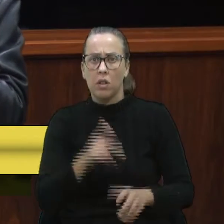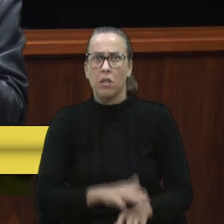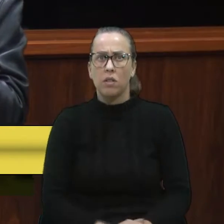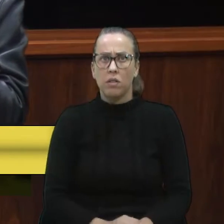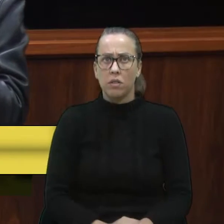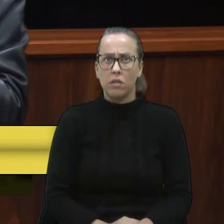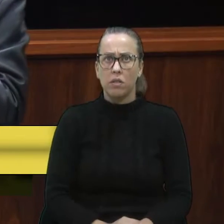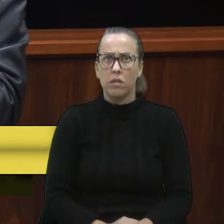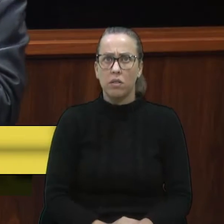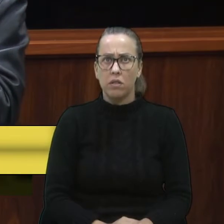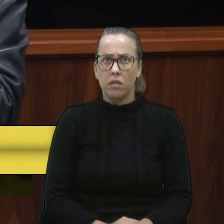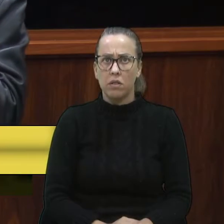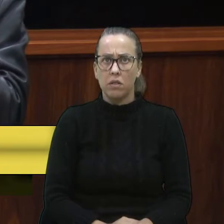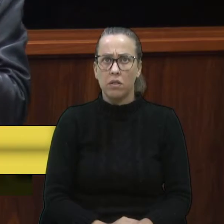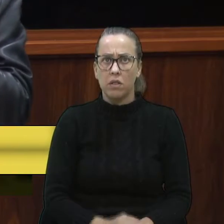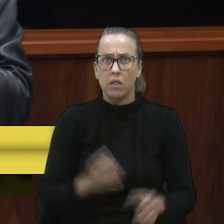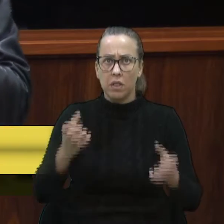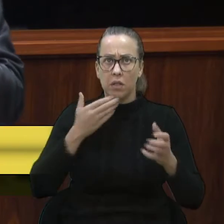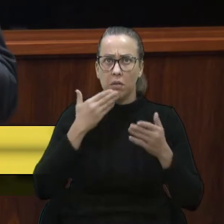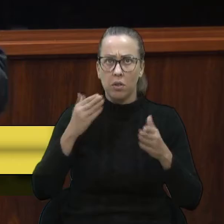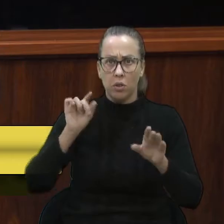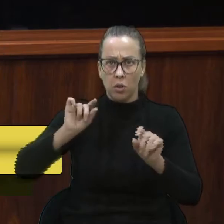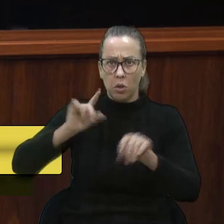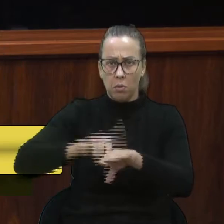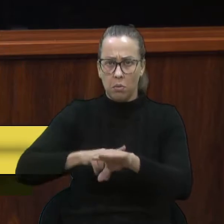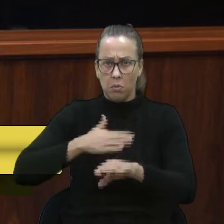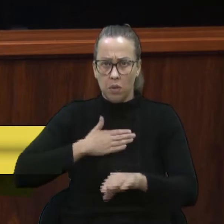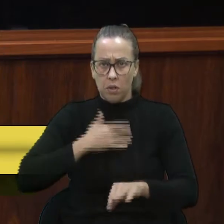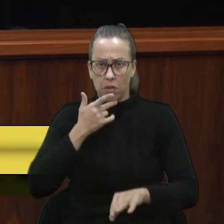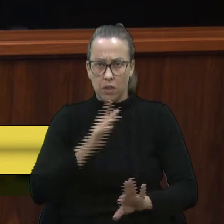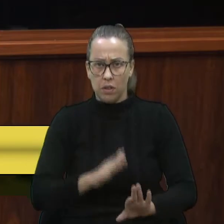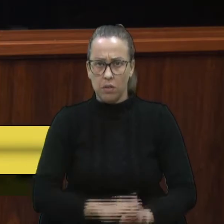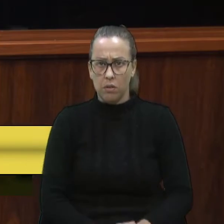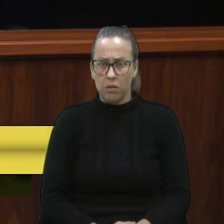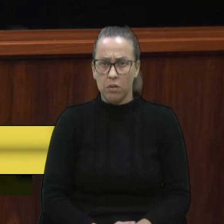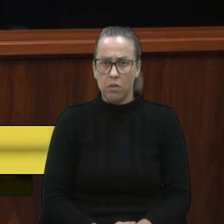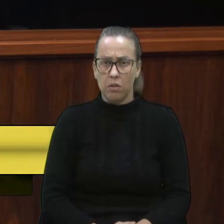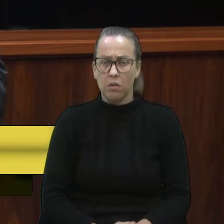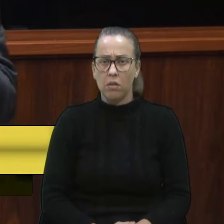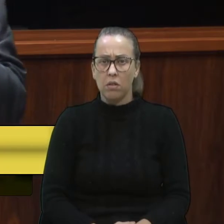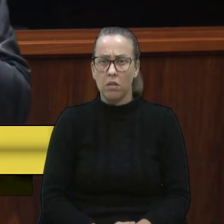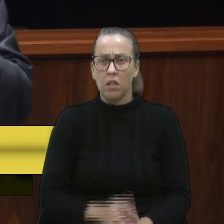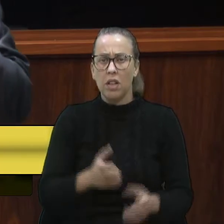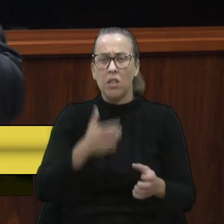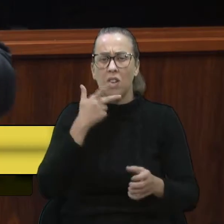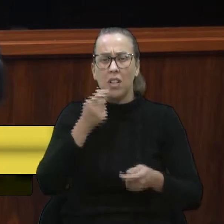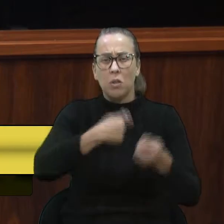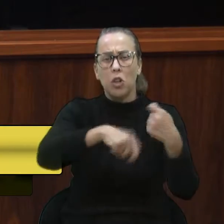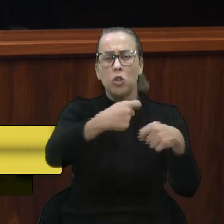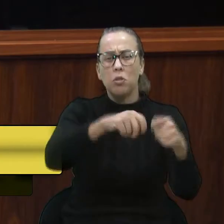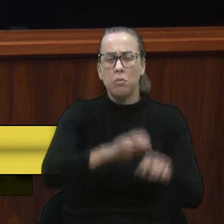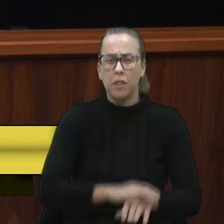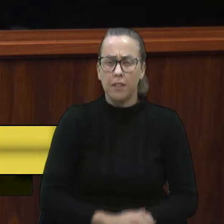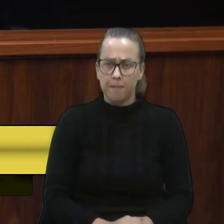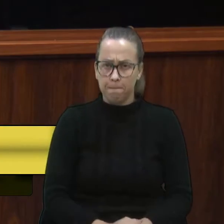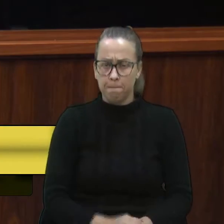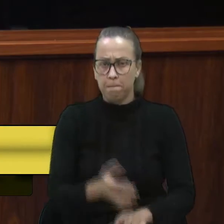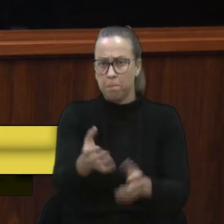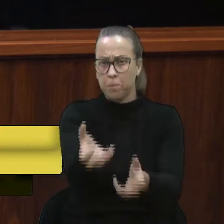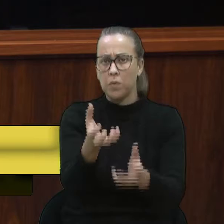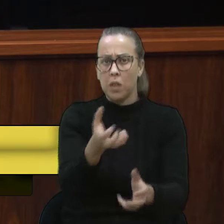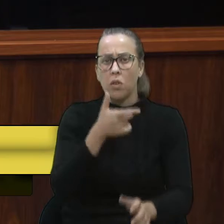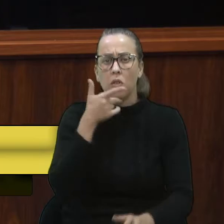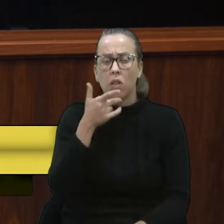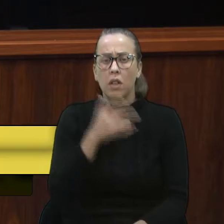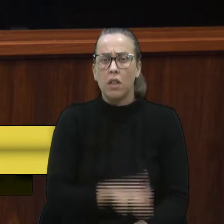aqui sobre economia. Eu quero falar aqui